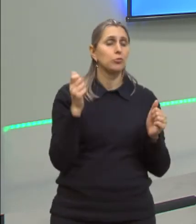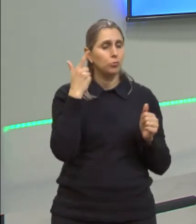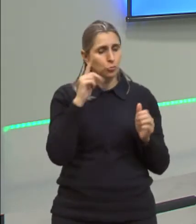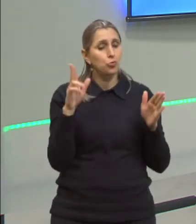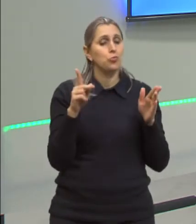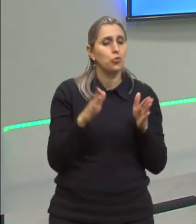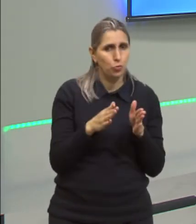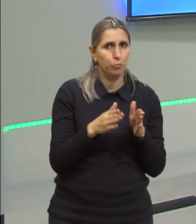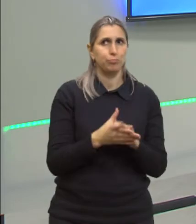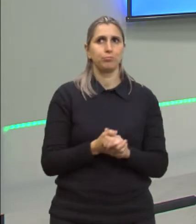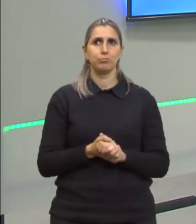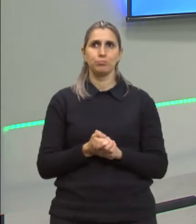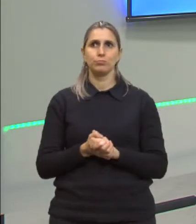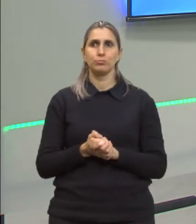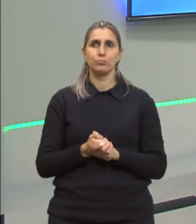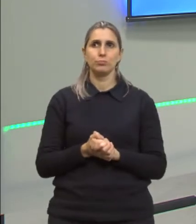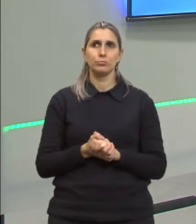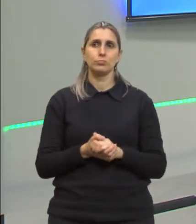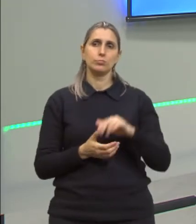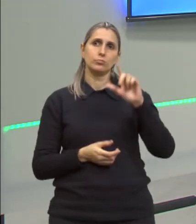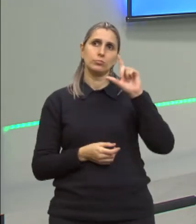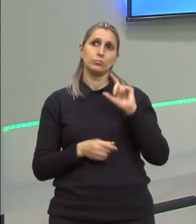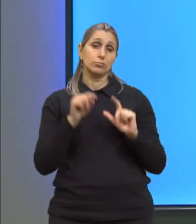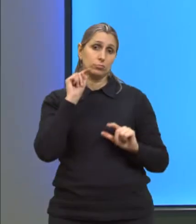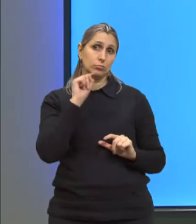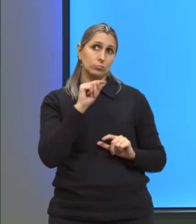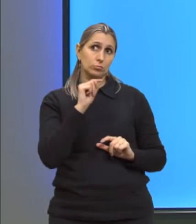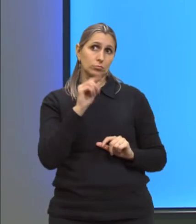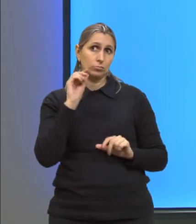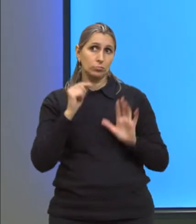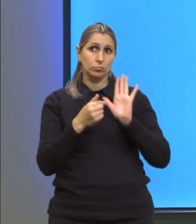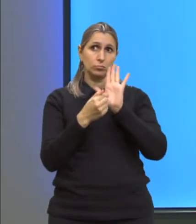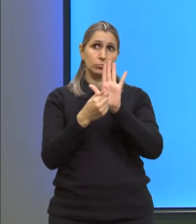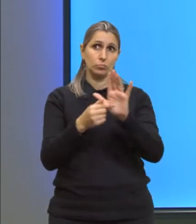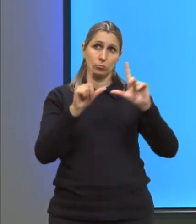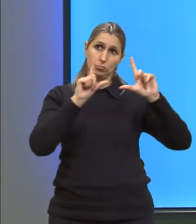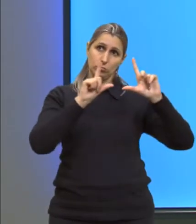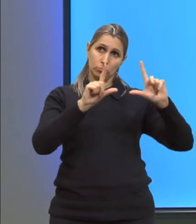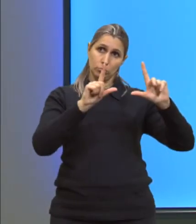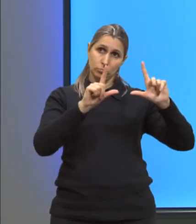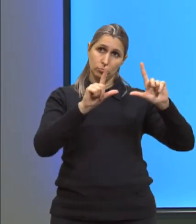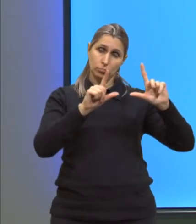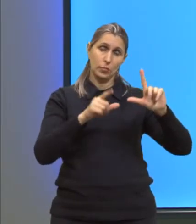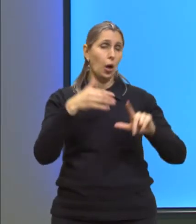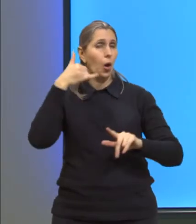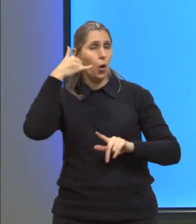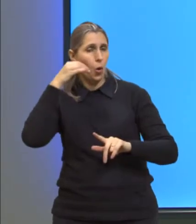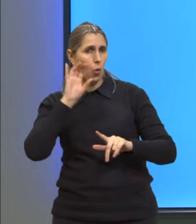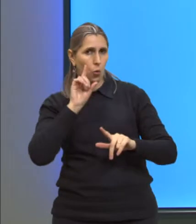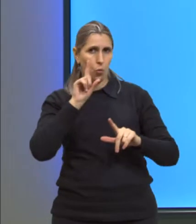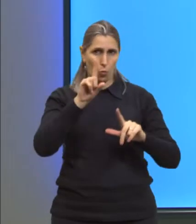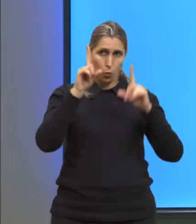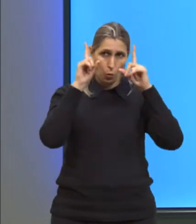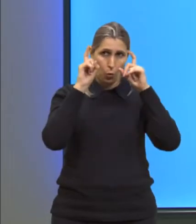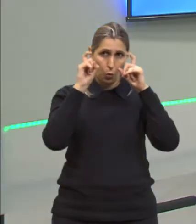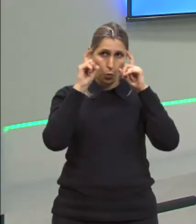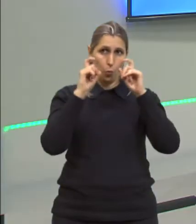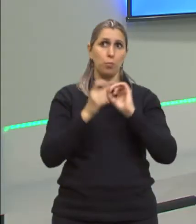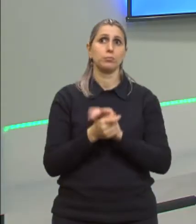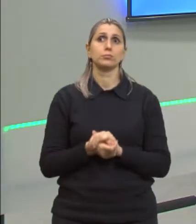passar, favor, o slide. Aqui, gente, eu vou deixar na tela, corre ali, pega o celular, para tirar,